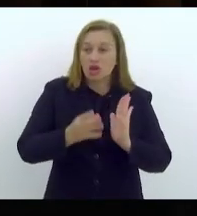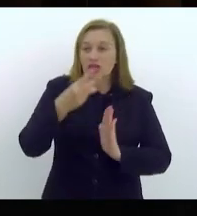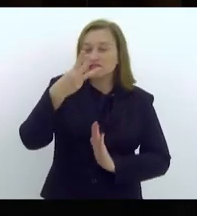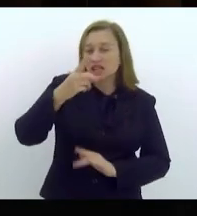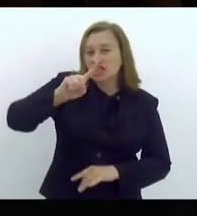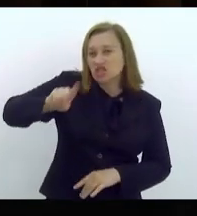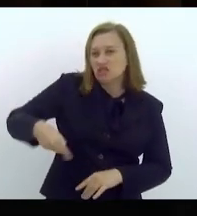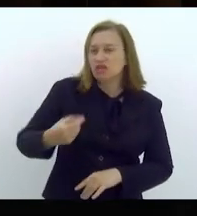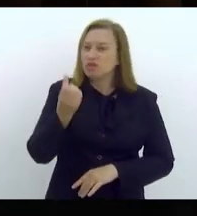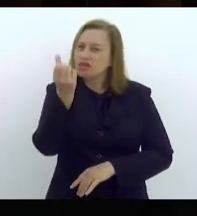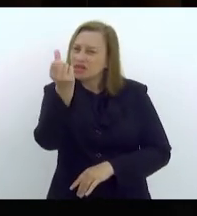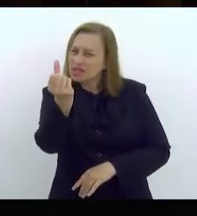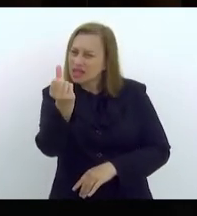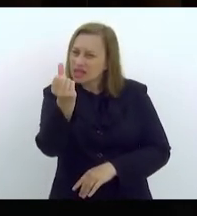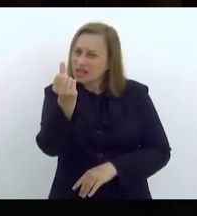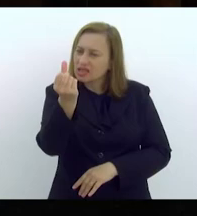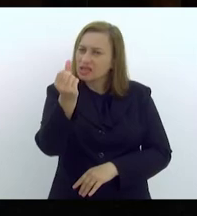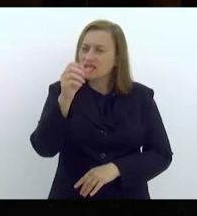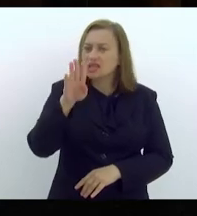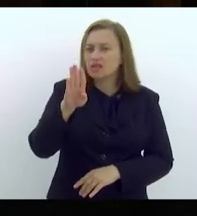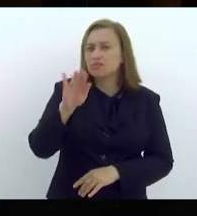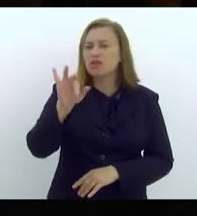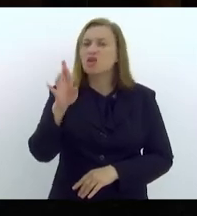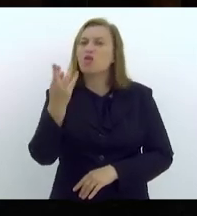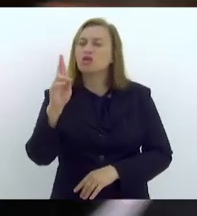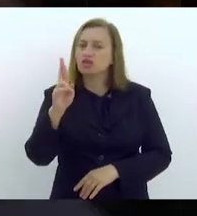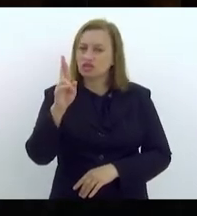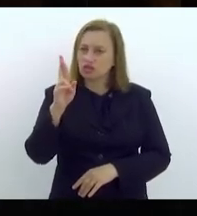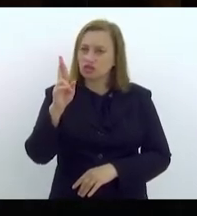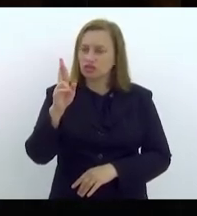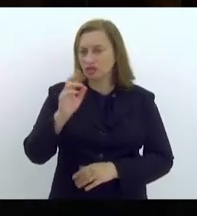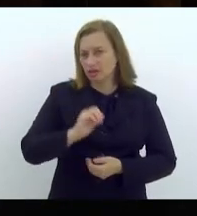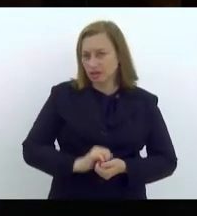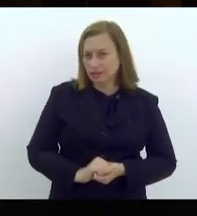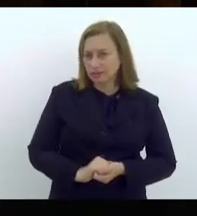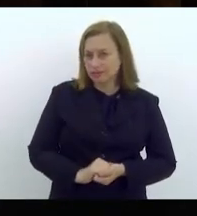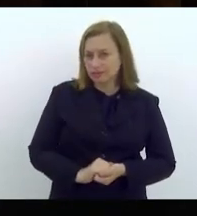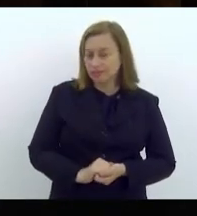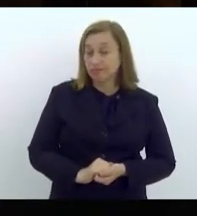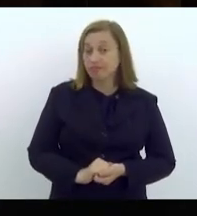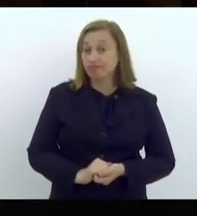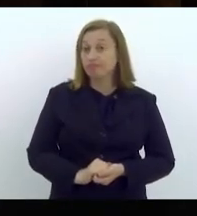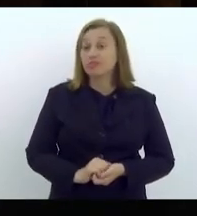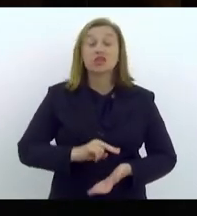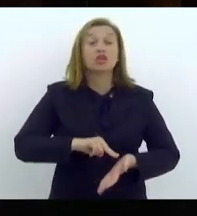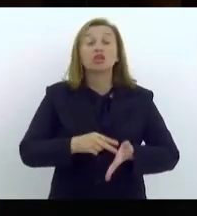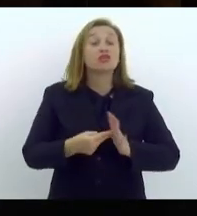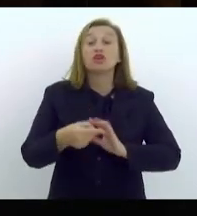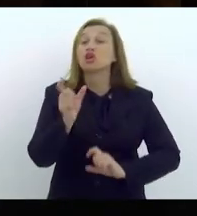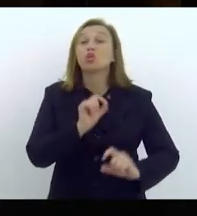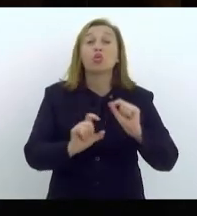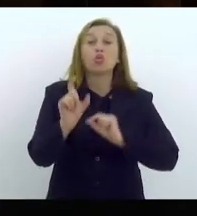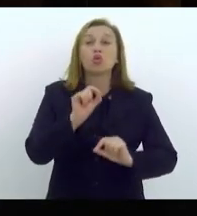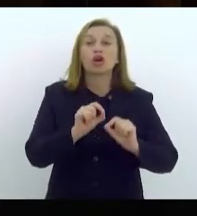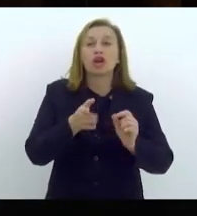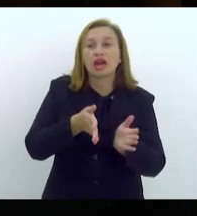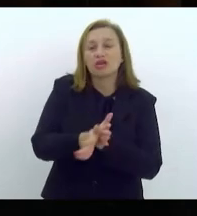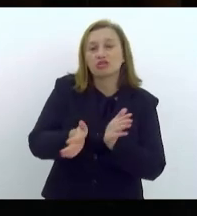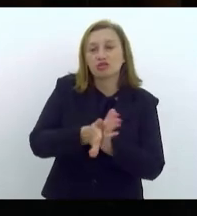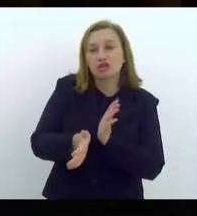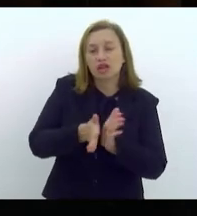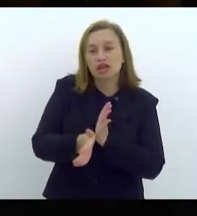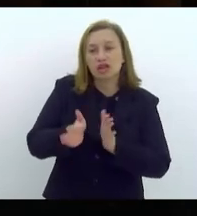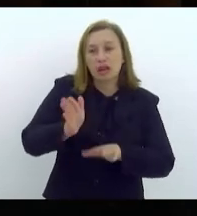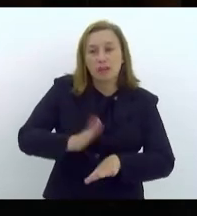,6 bilhões de reais, isto é, as despesas serão